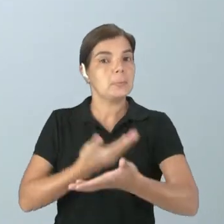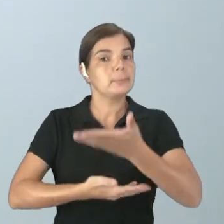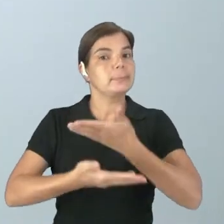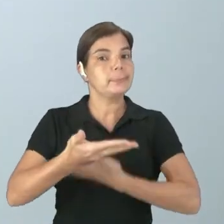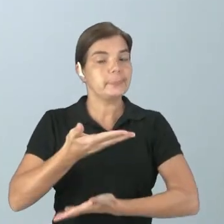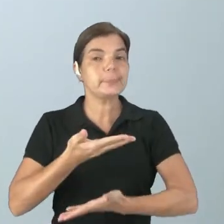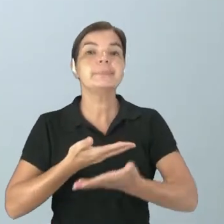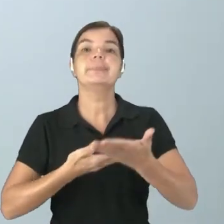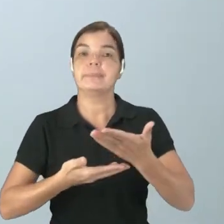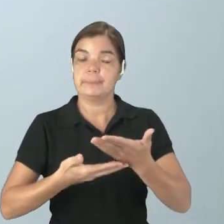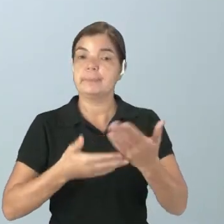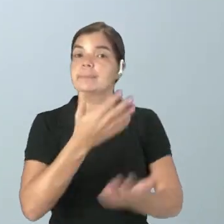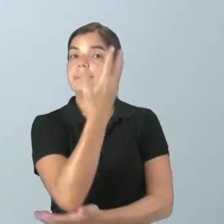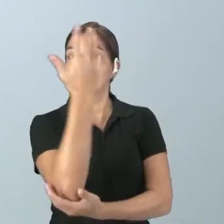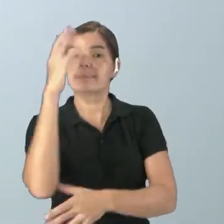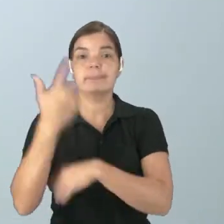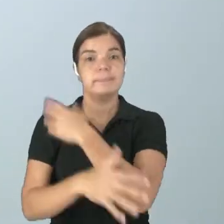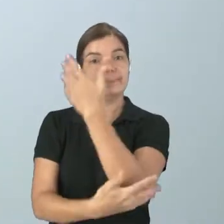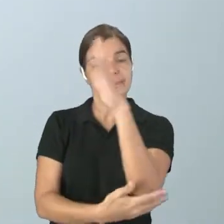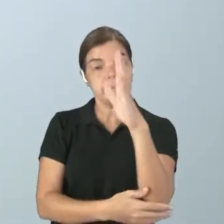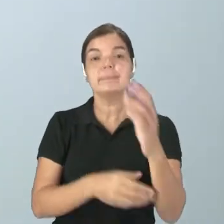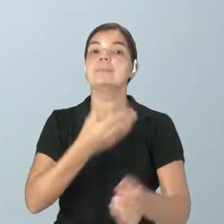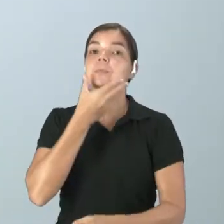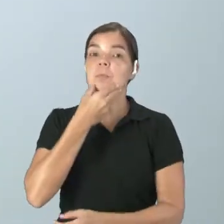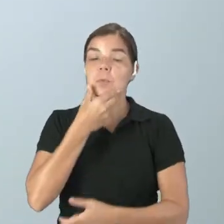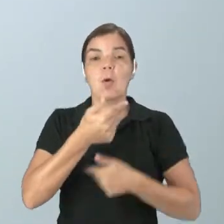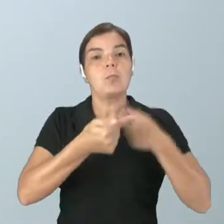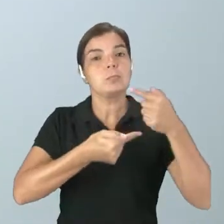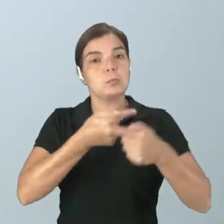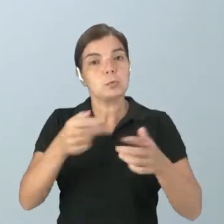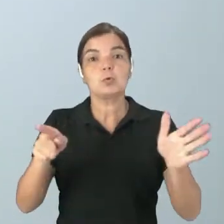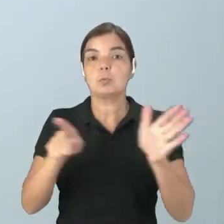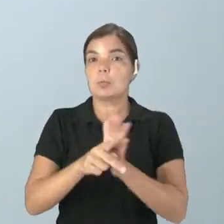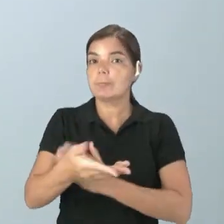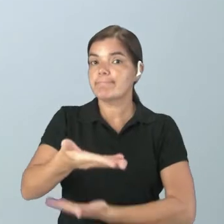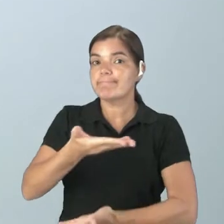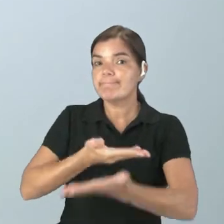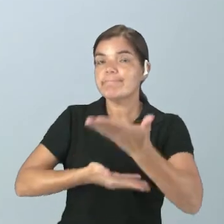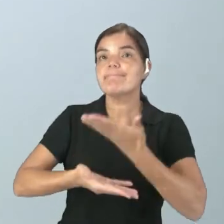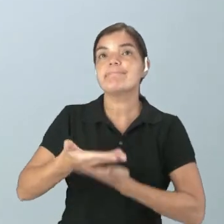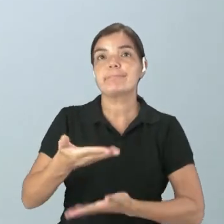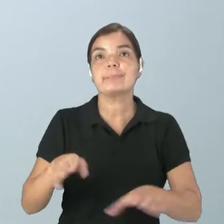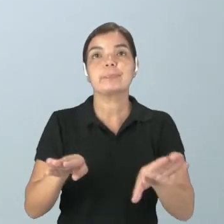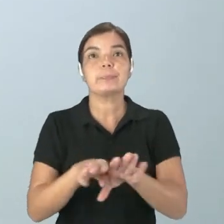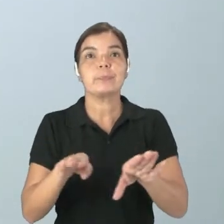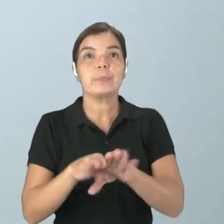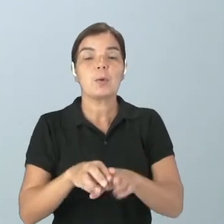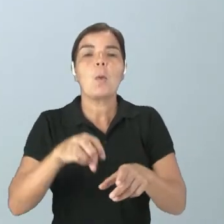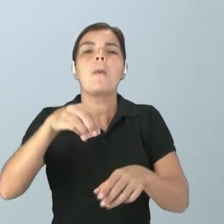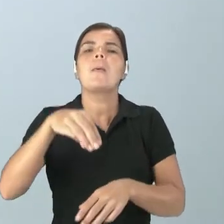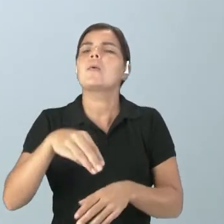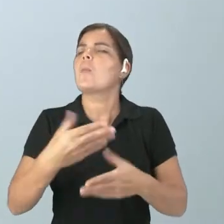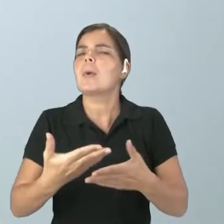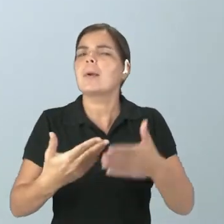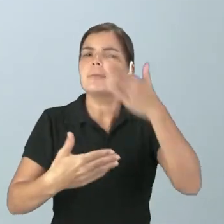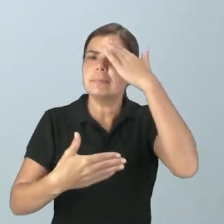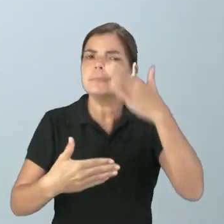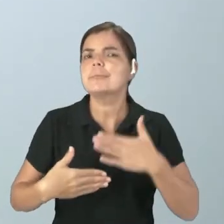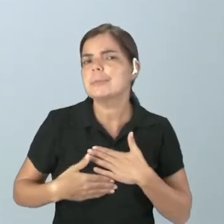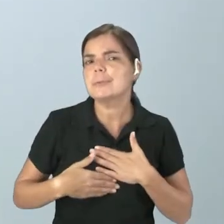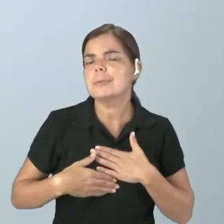para que um possa acabar gerando condições para o outro. E aí os elementos do meio físico, a gente pode ter aí as formas de